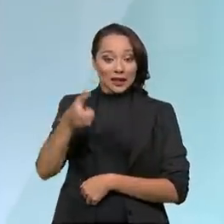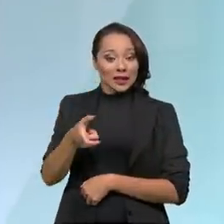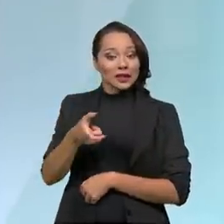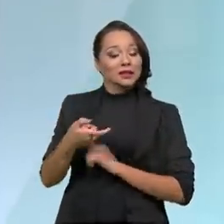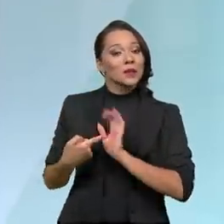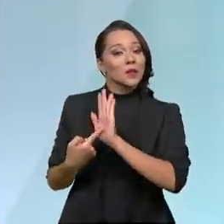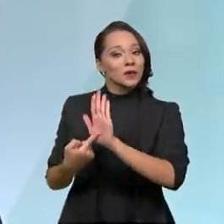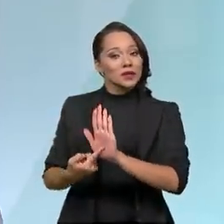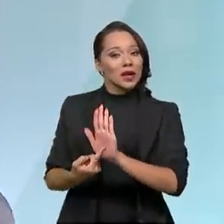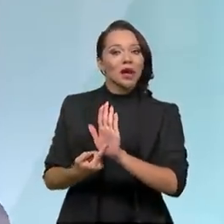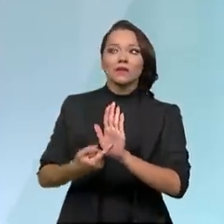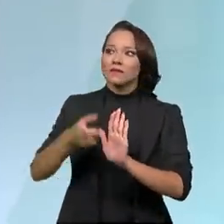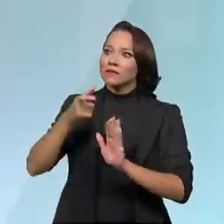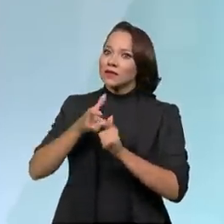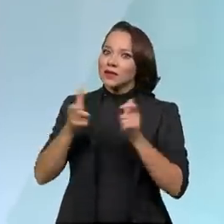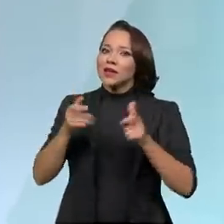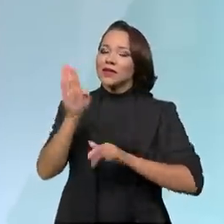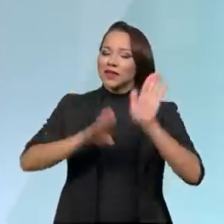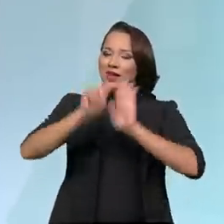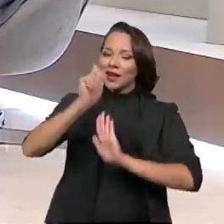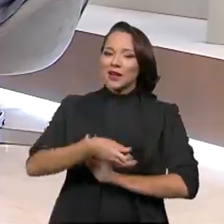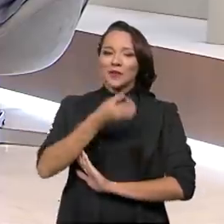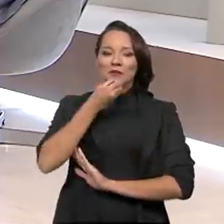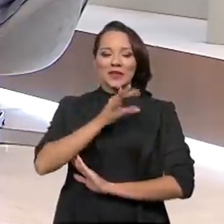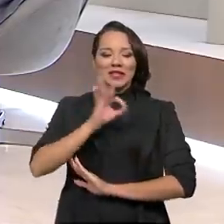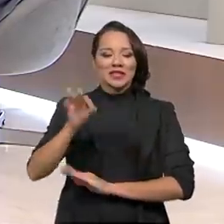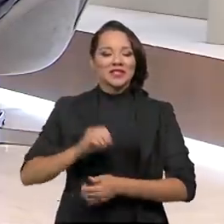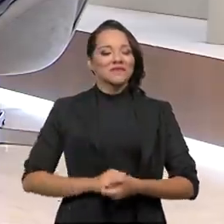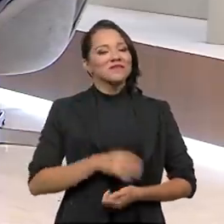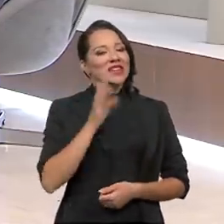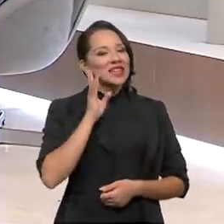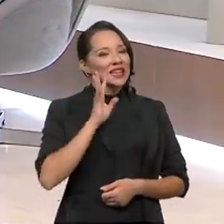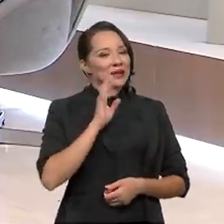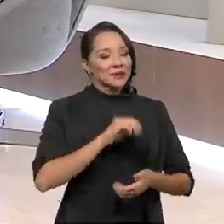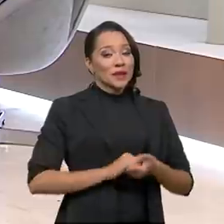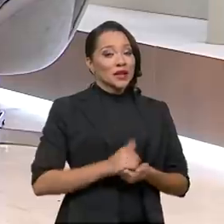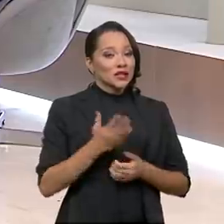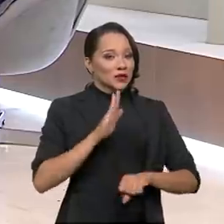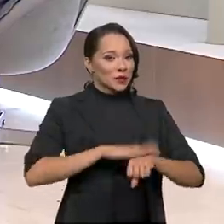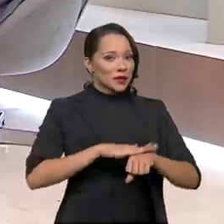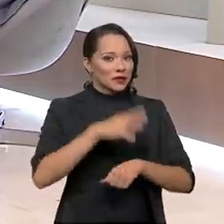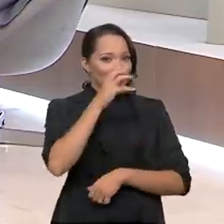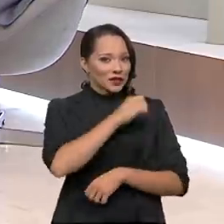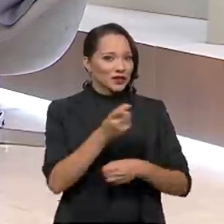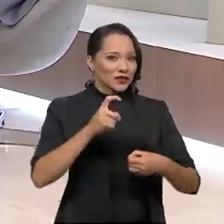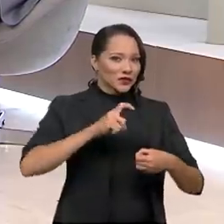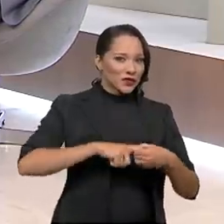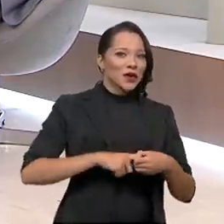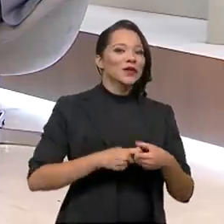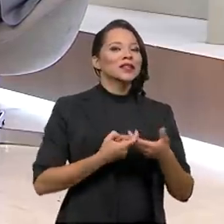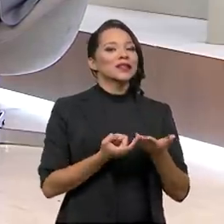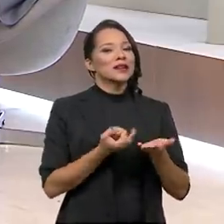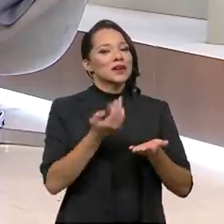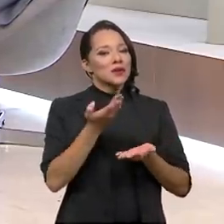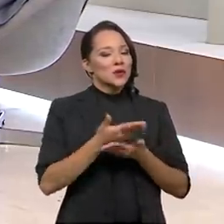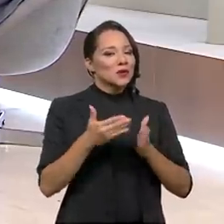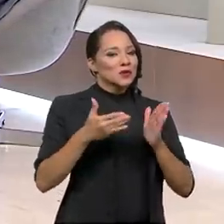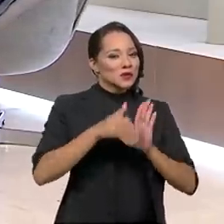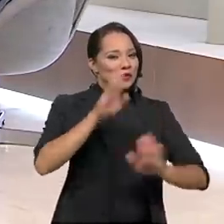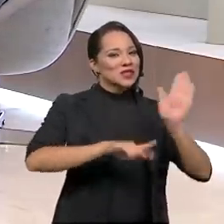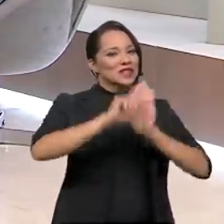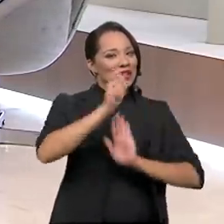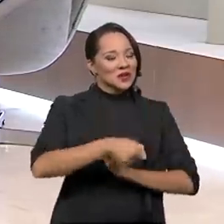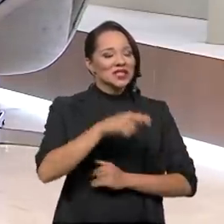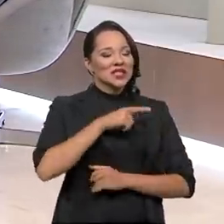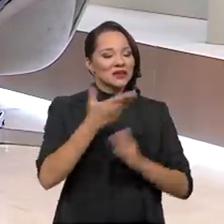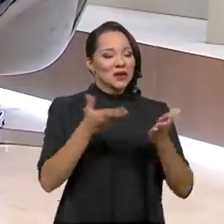demonstrado é muito grande e nós teremos leilões bem-sucedidos. Bacana, ministro. A gente vai para um rápido intervalo, daqui a pouco a gente retoma com os últimos leilões